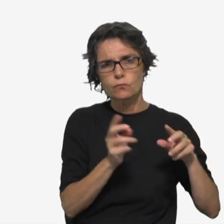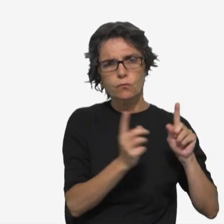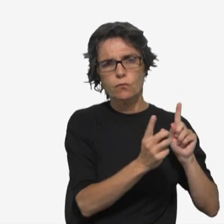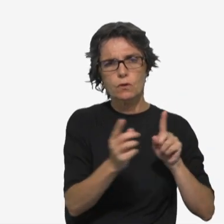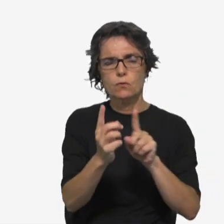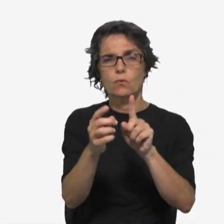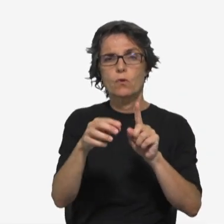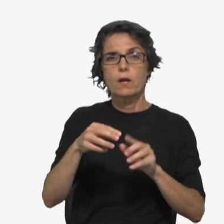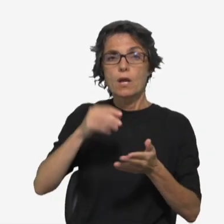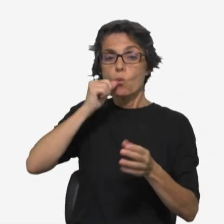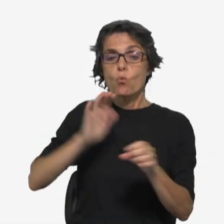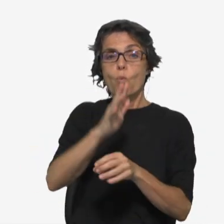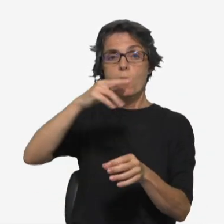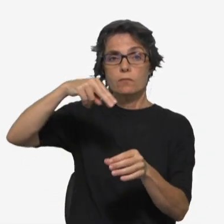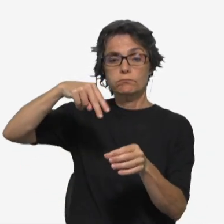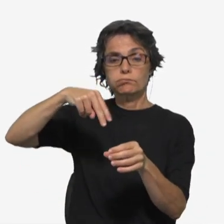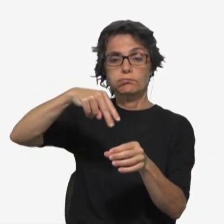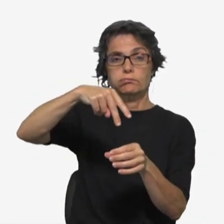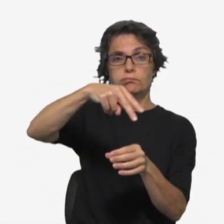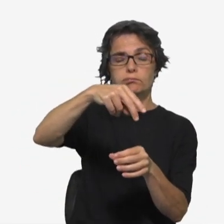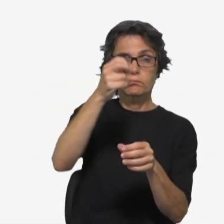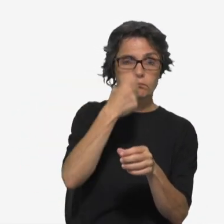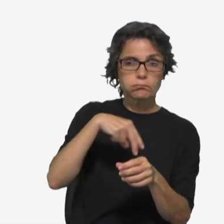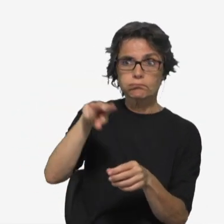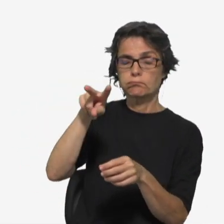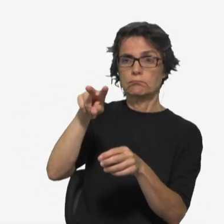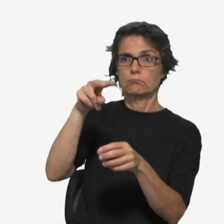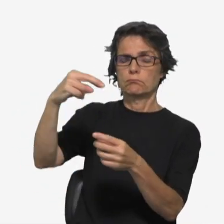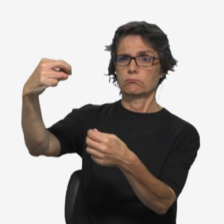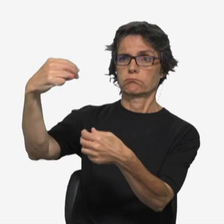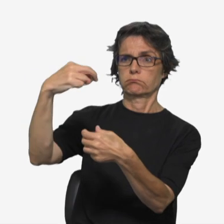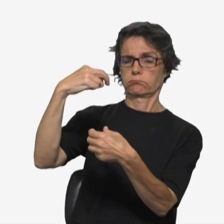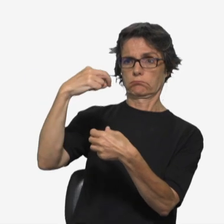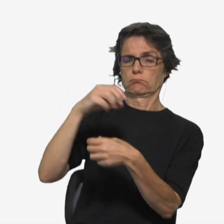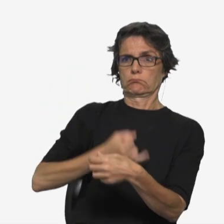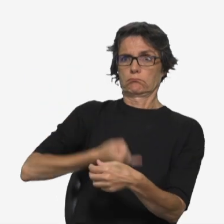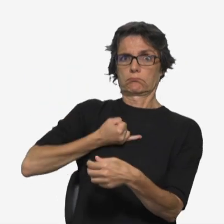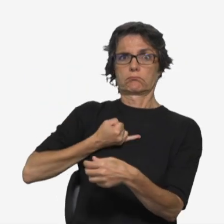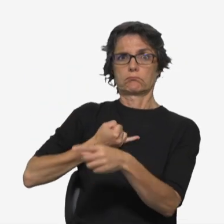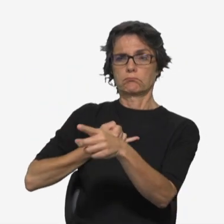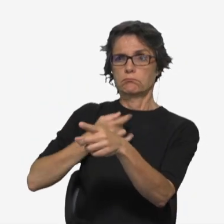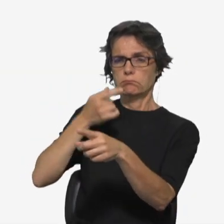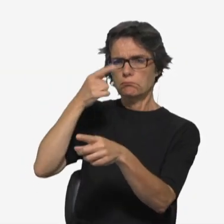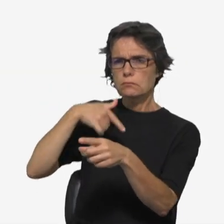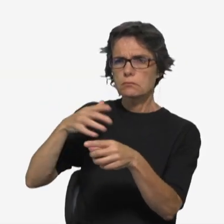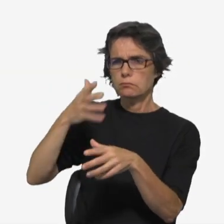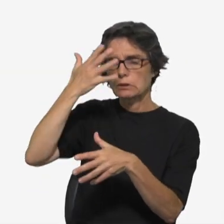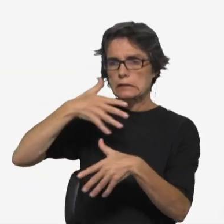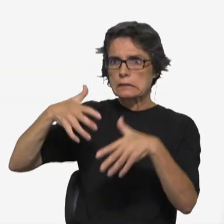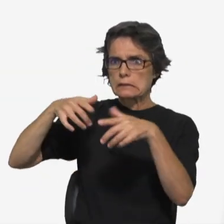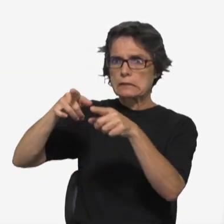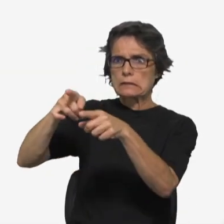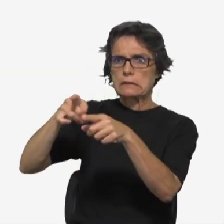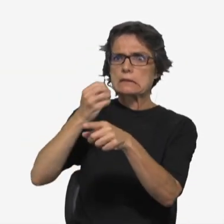mar. Os discípulos, vendo-o a caminhar sobre o mar, assustaram-se pensando que fosse um fantasma